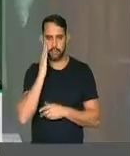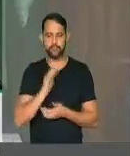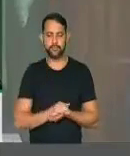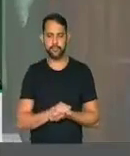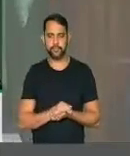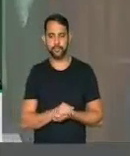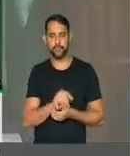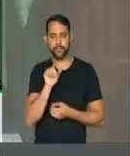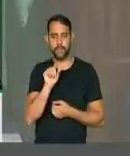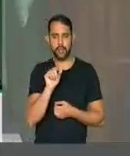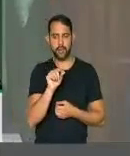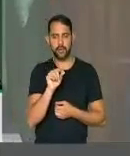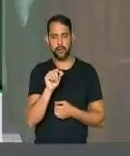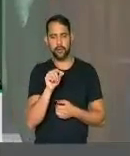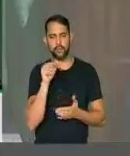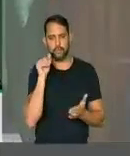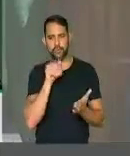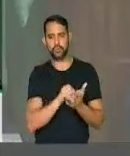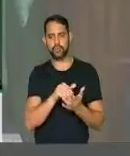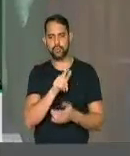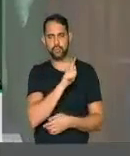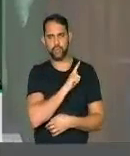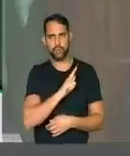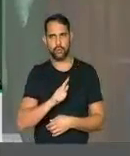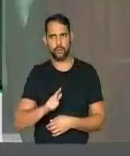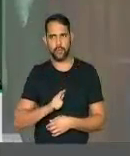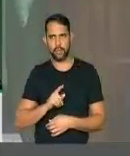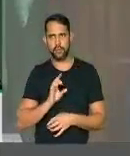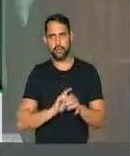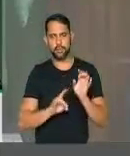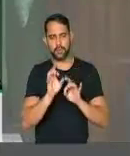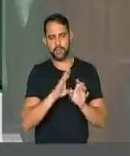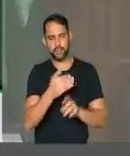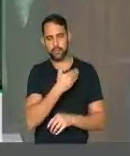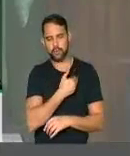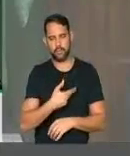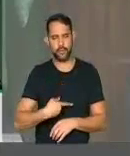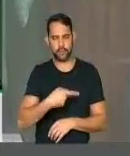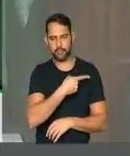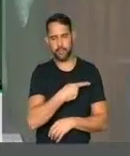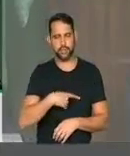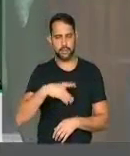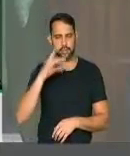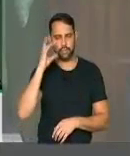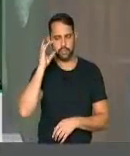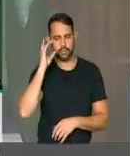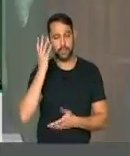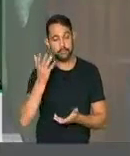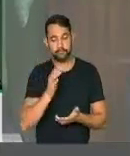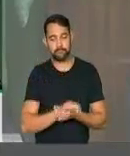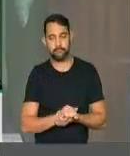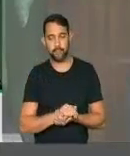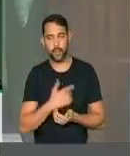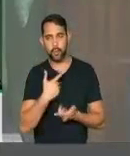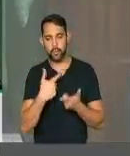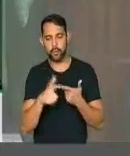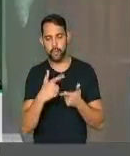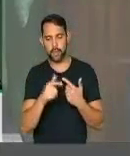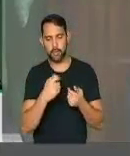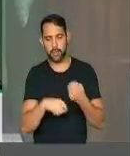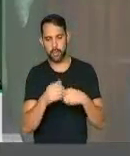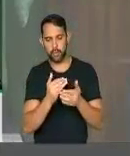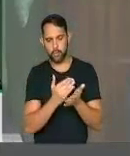que, nos últimos governos, em especial no governo da presidenta Dilma Rousseff, a crise